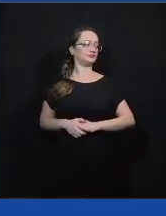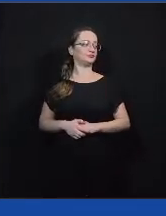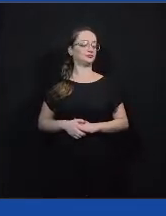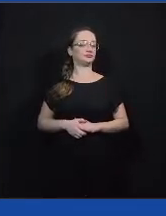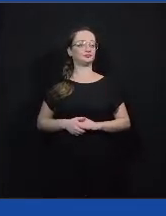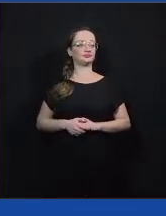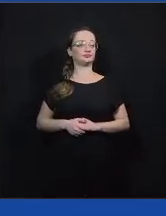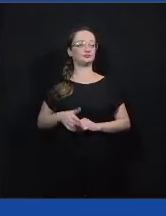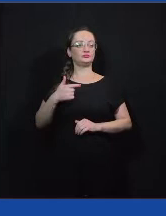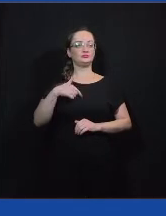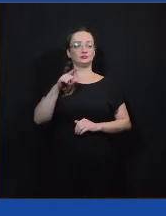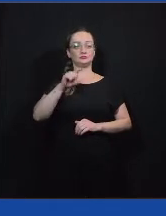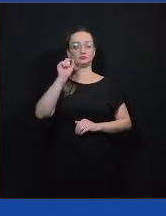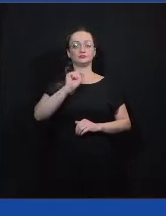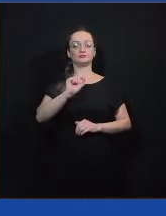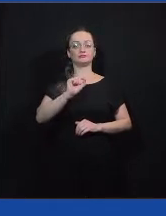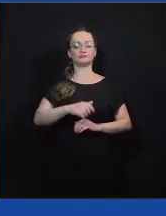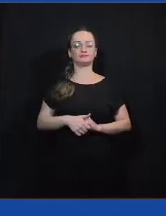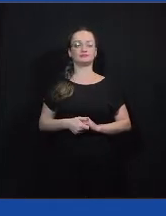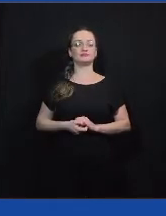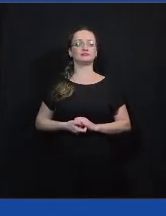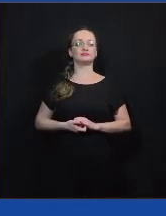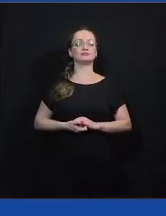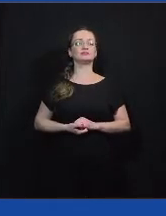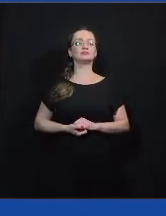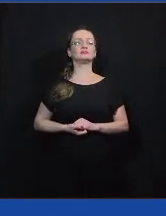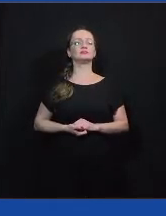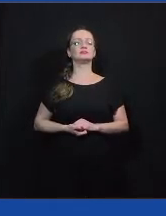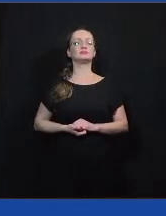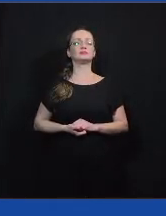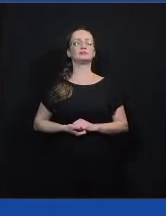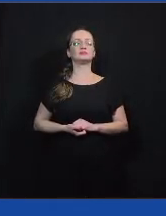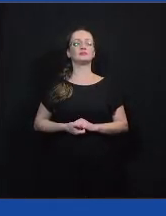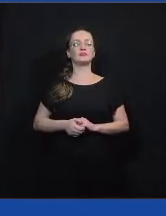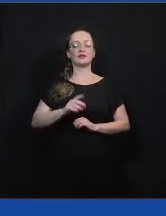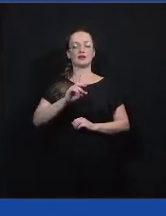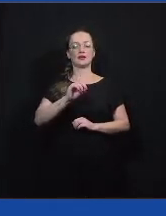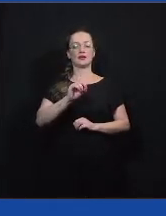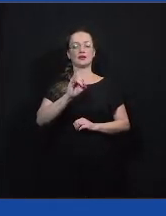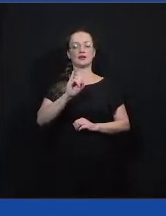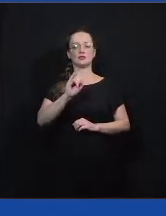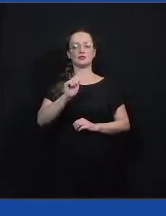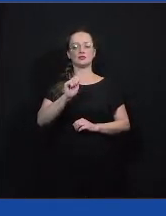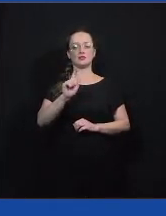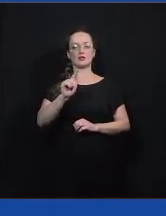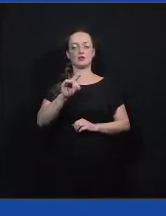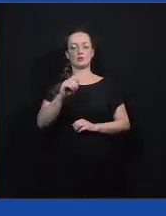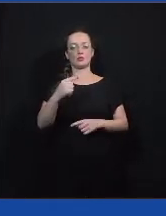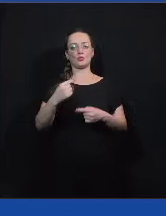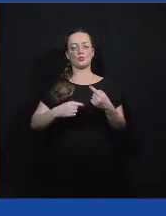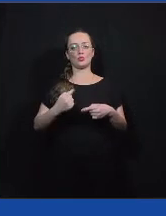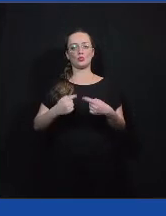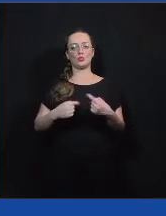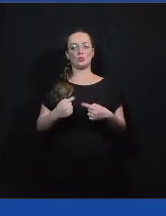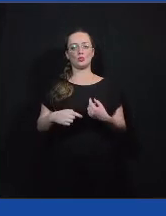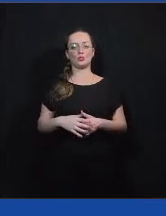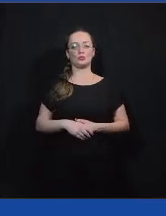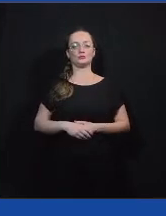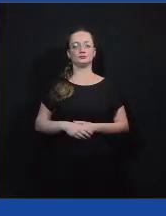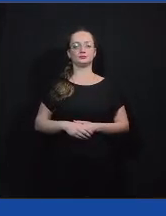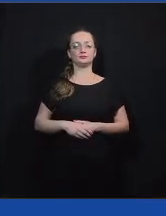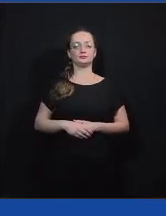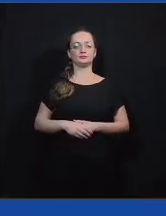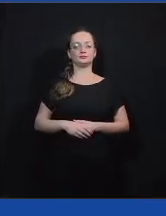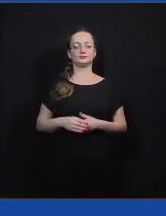Eu vou escolher diálogo, então. Eu acho que a